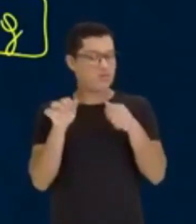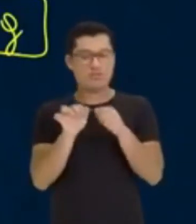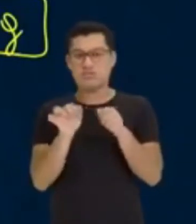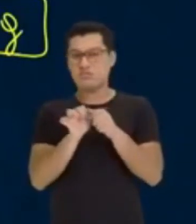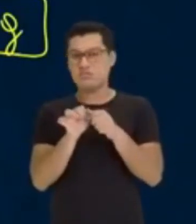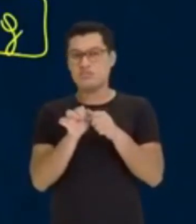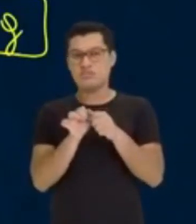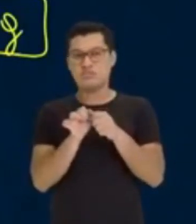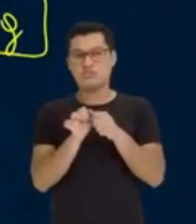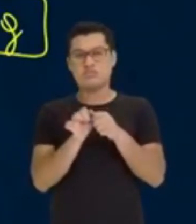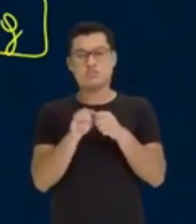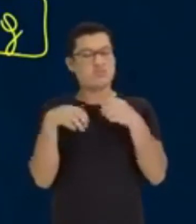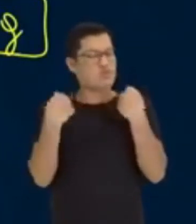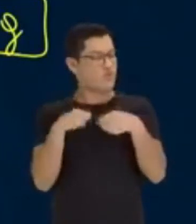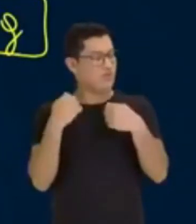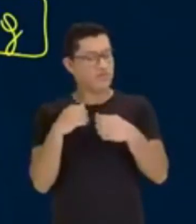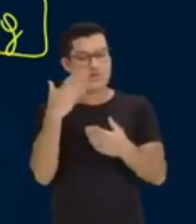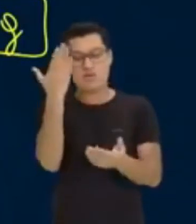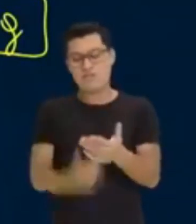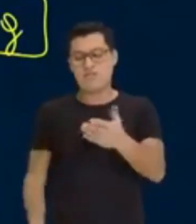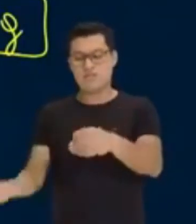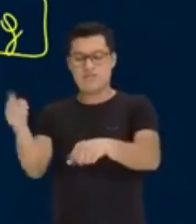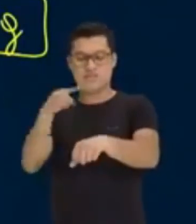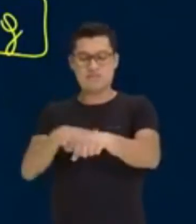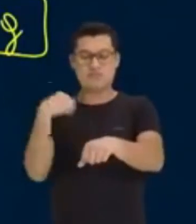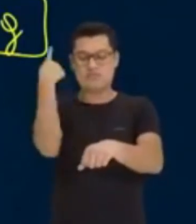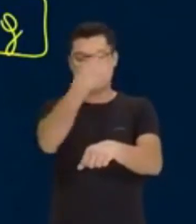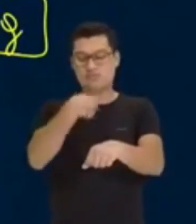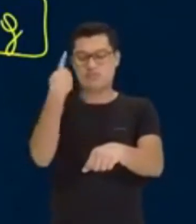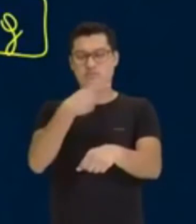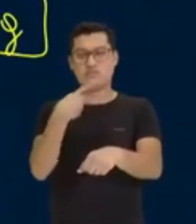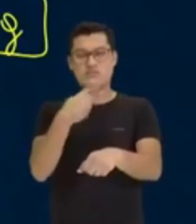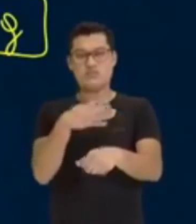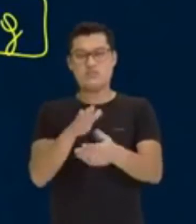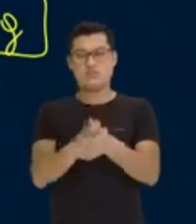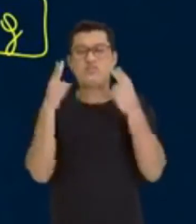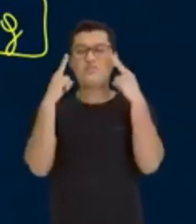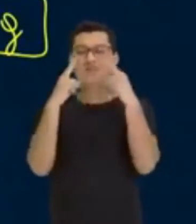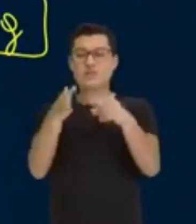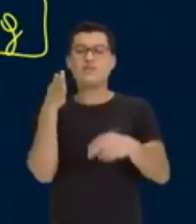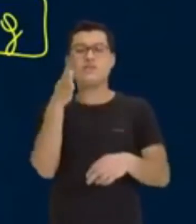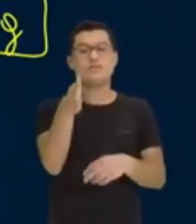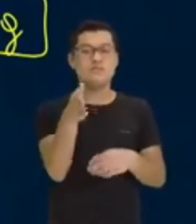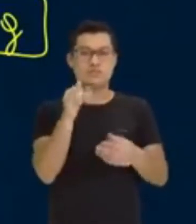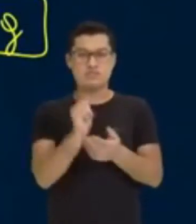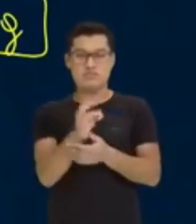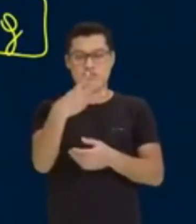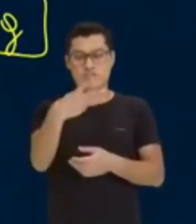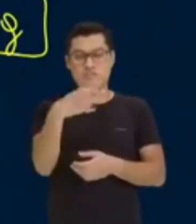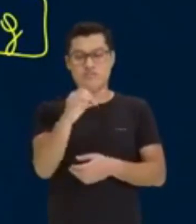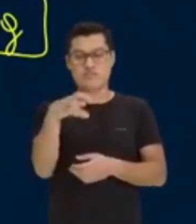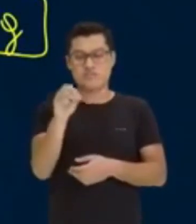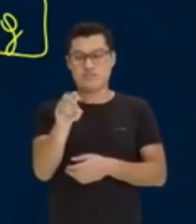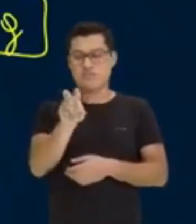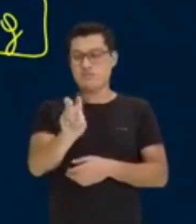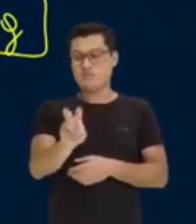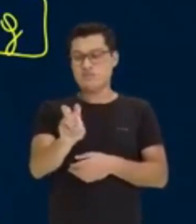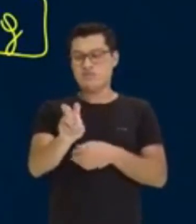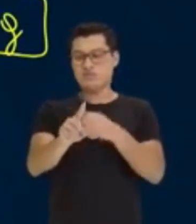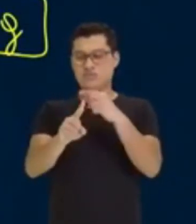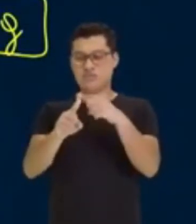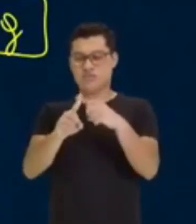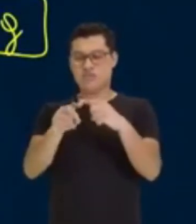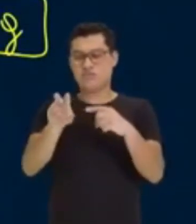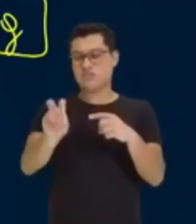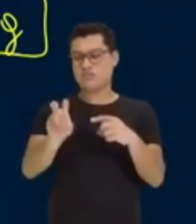na cara. Não é preciso você perder tempo, às vezes, com a setinha que já estava na cara. Se um bolo é 300, 5 bolos, multiplica por